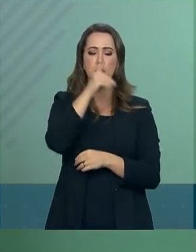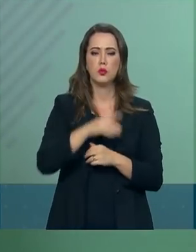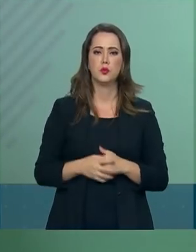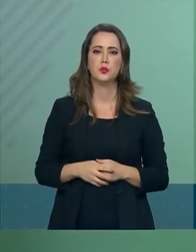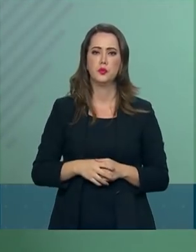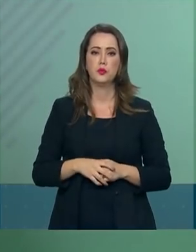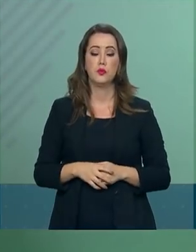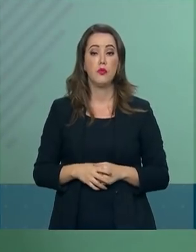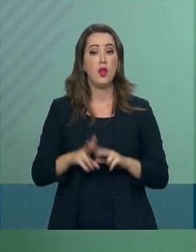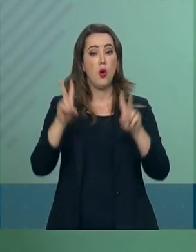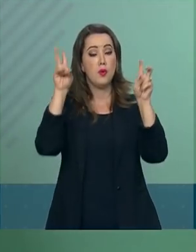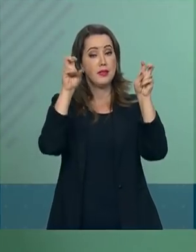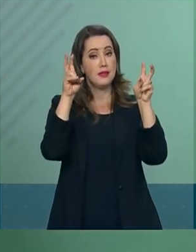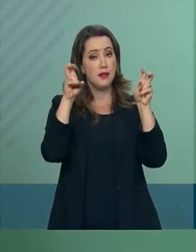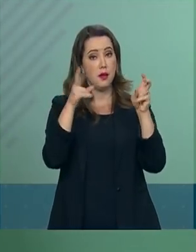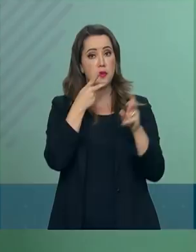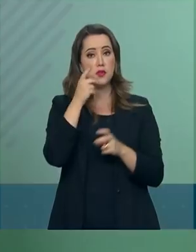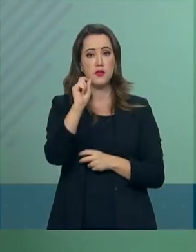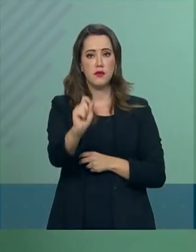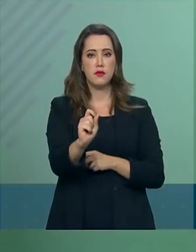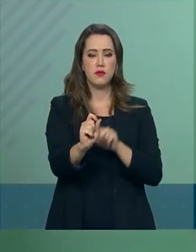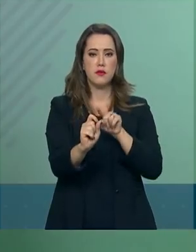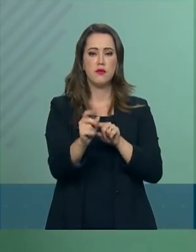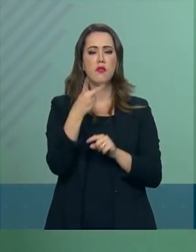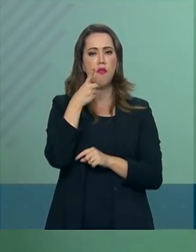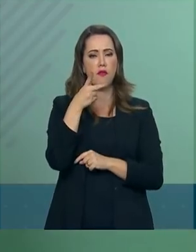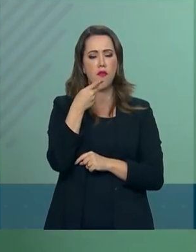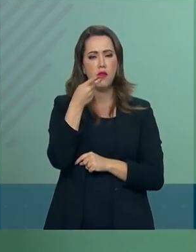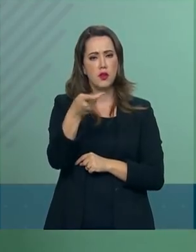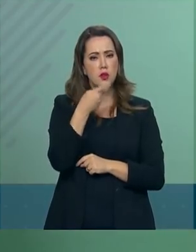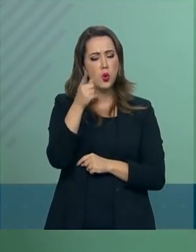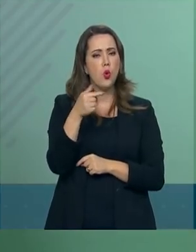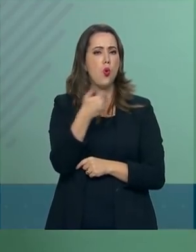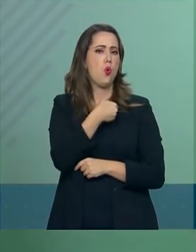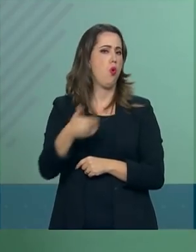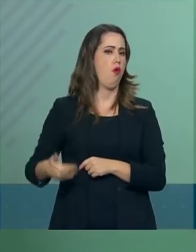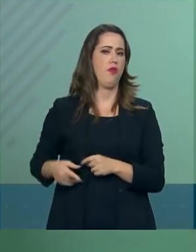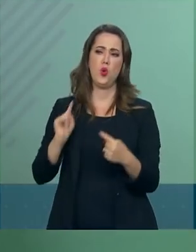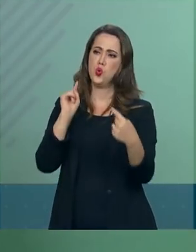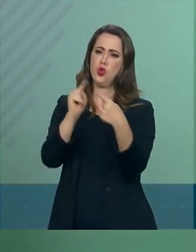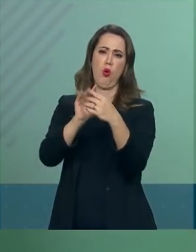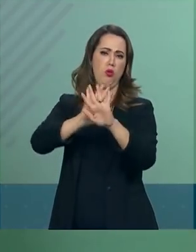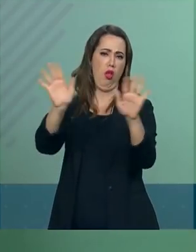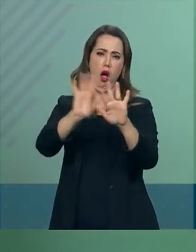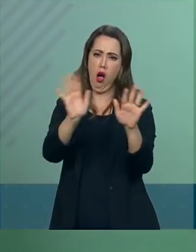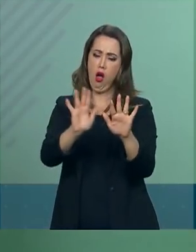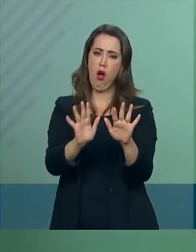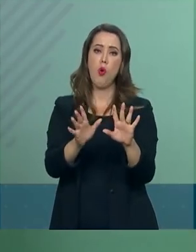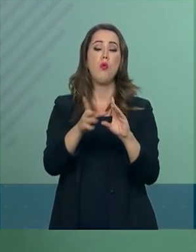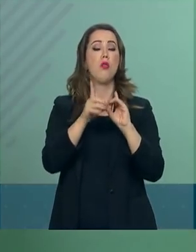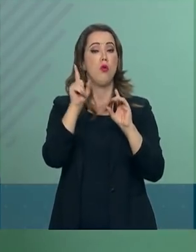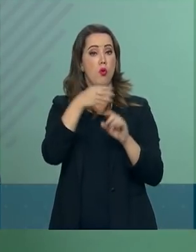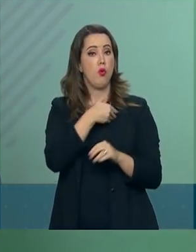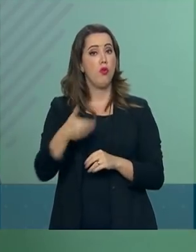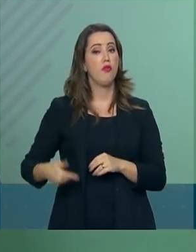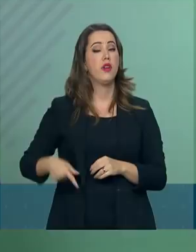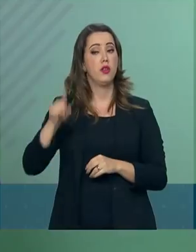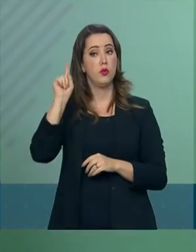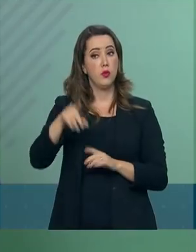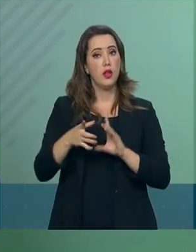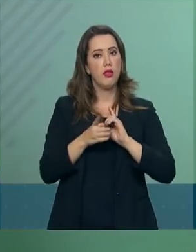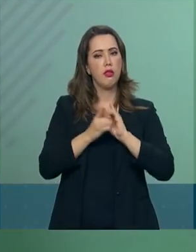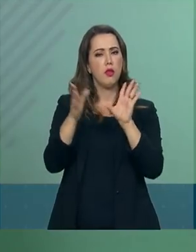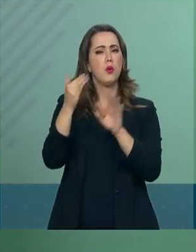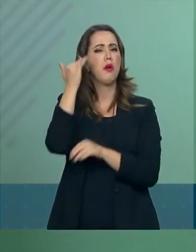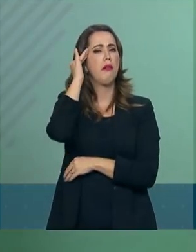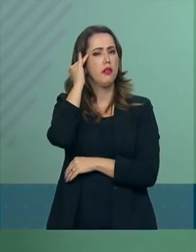especificamente citadas por você, o governo não as endossa. O governo é um governo democrático que entende a co